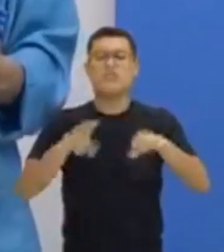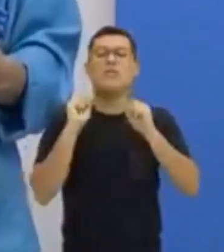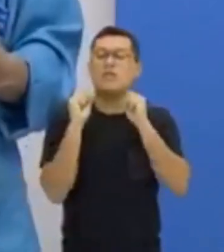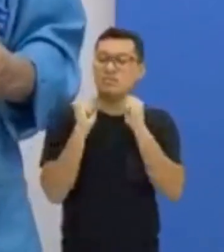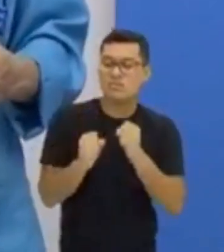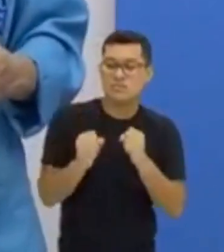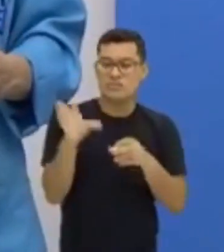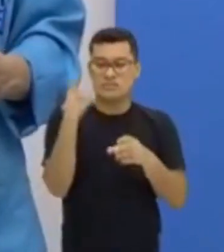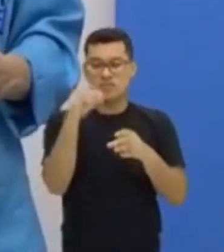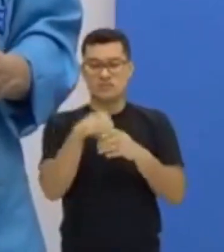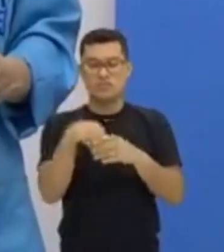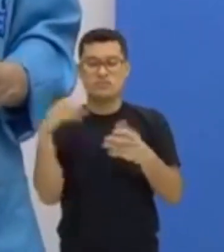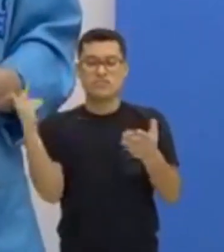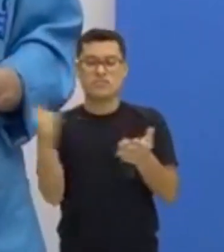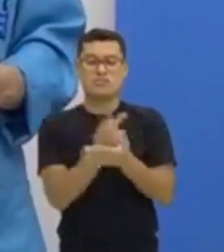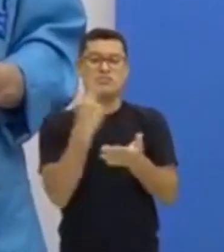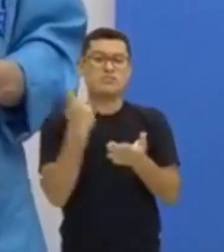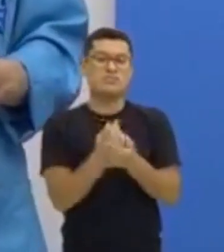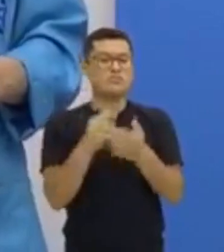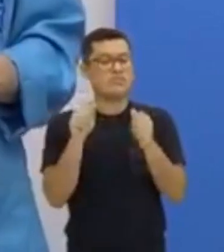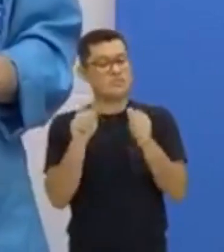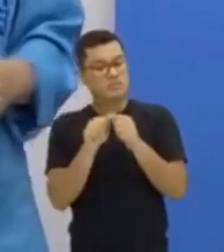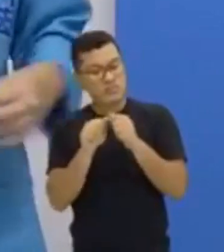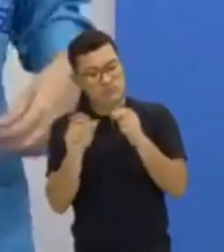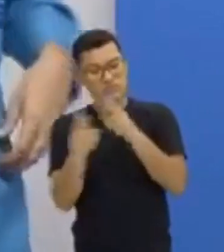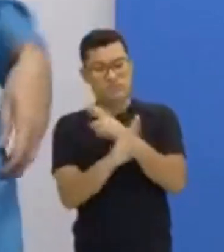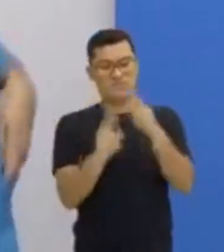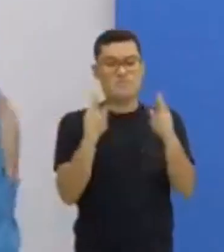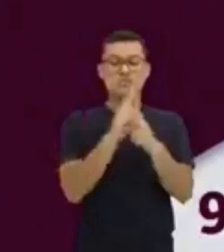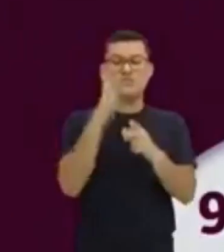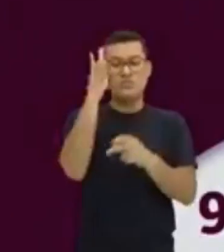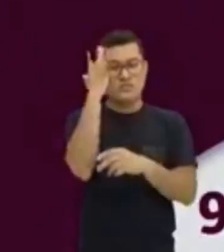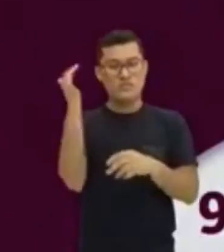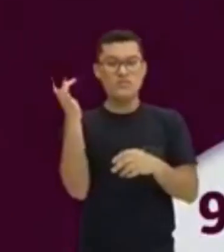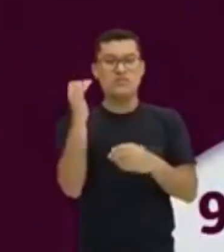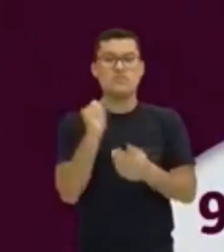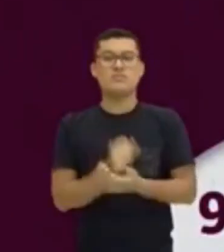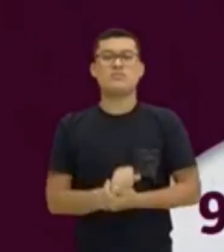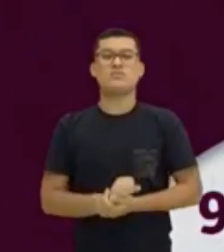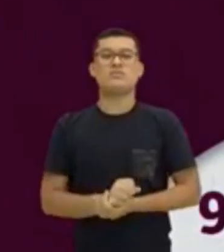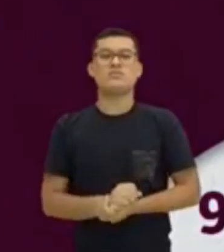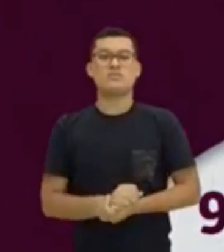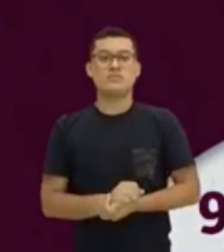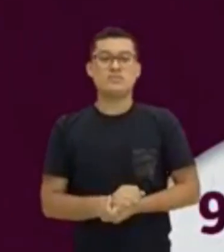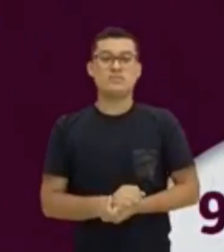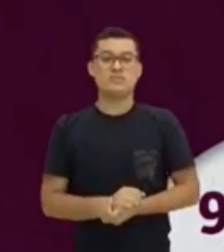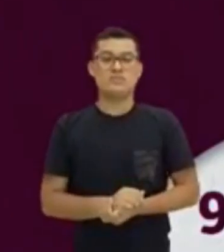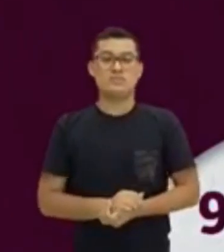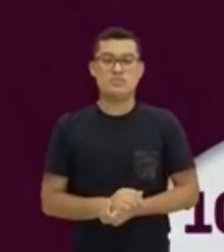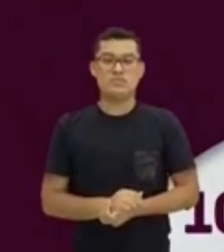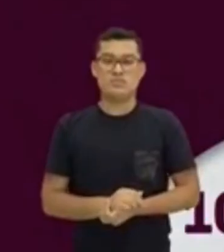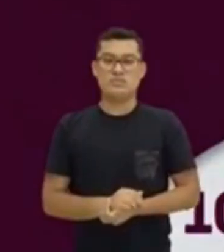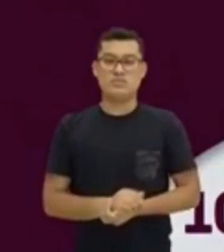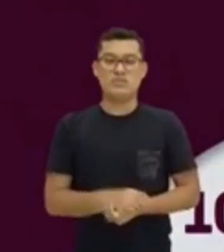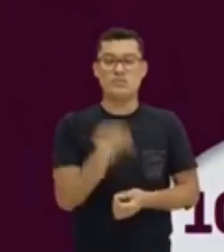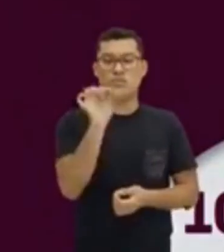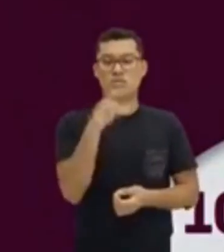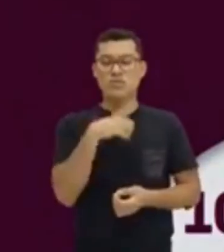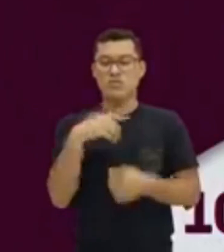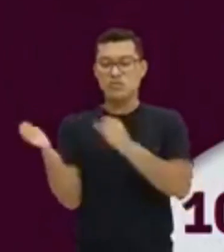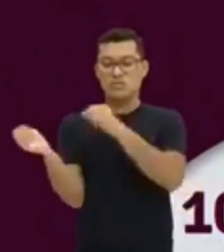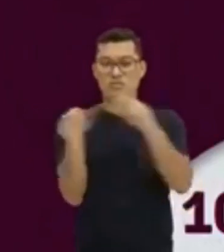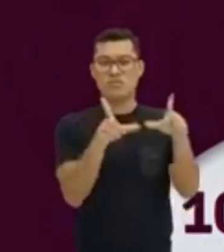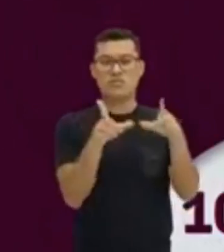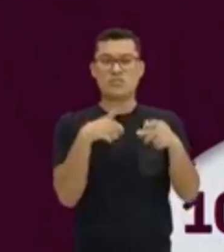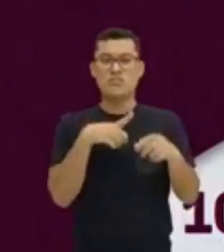aplicar. Não, vai relacionando, se torna bem mais fácil. Então, vamos aqui novamente, o a gente tem mais? A